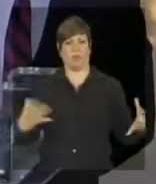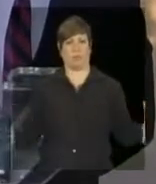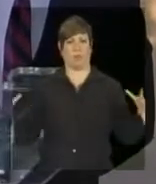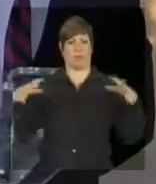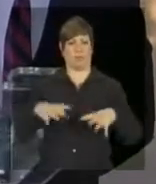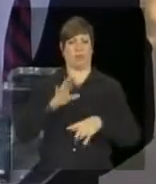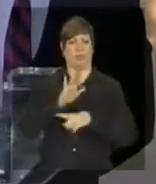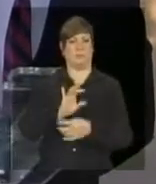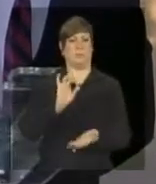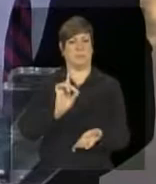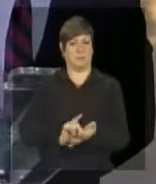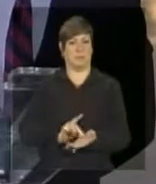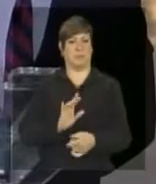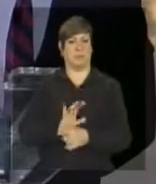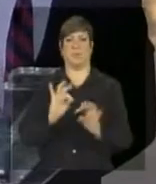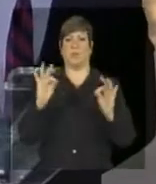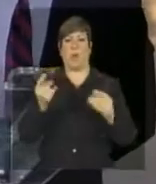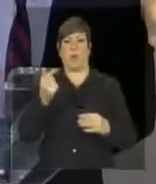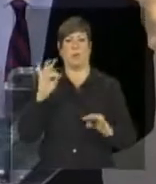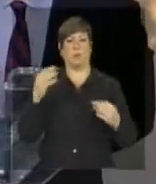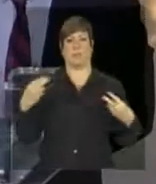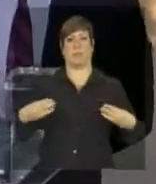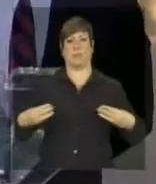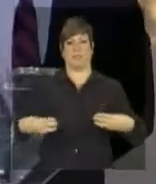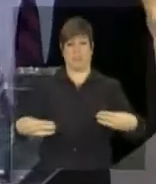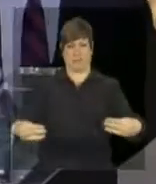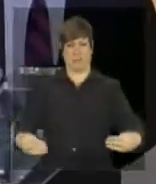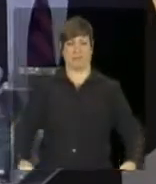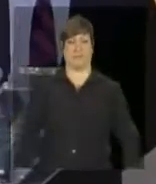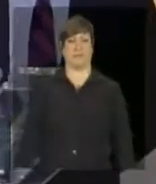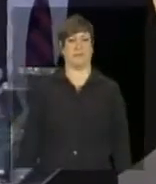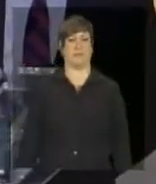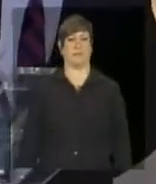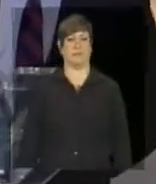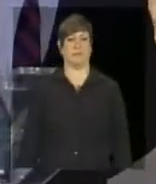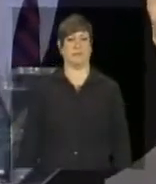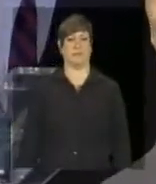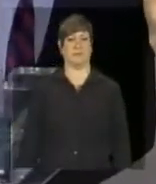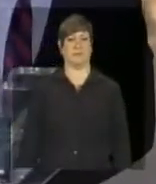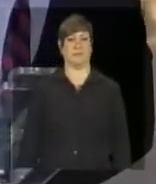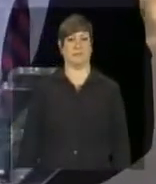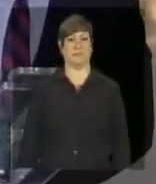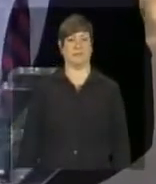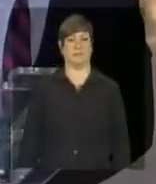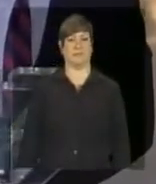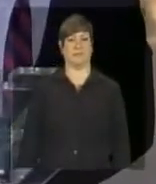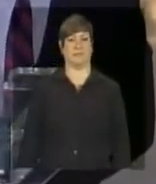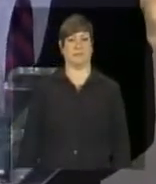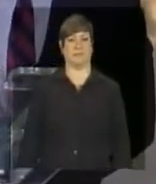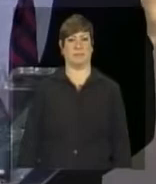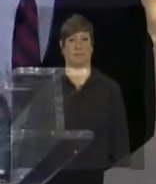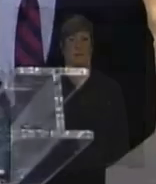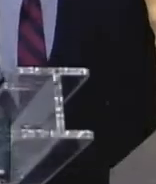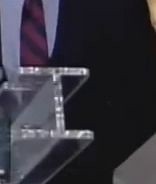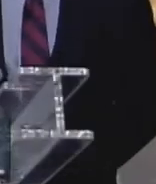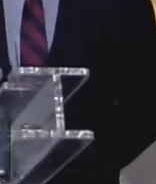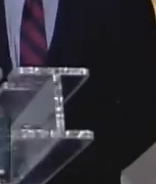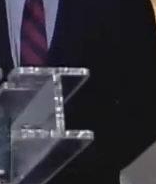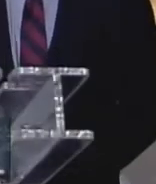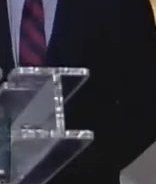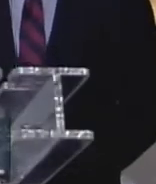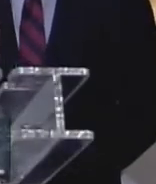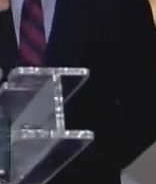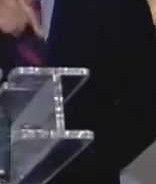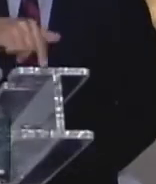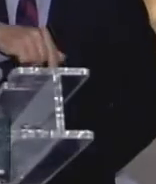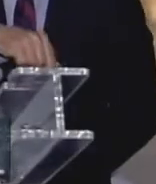contribuições concretas por parte de todos os ministérios essas sugestões vão ser levadas antes da reunião de março só no momento da negociação